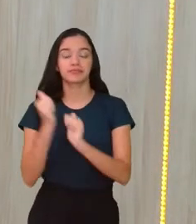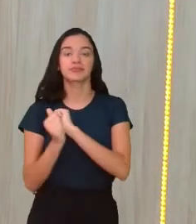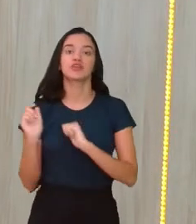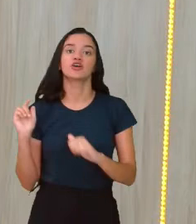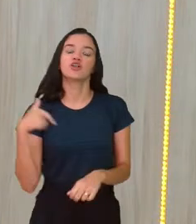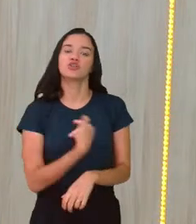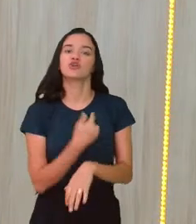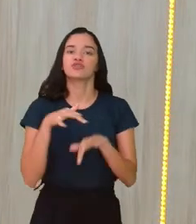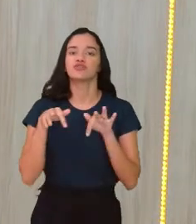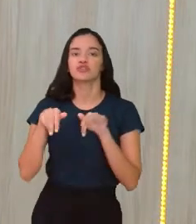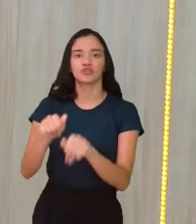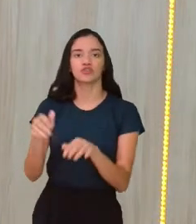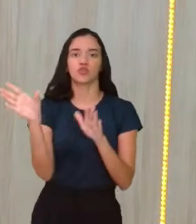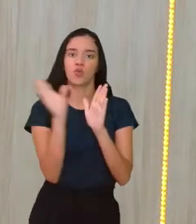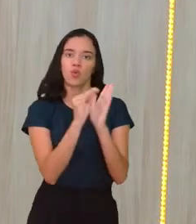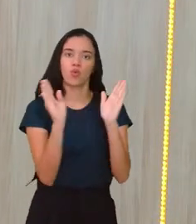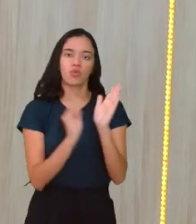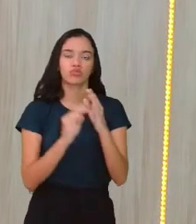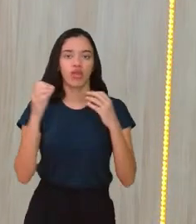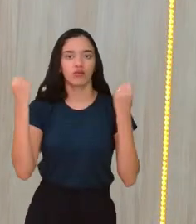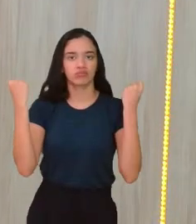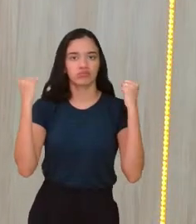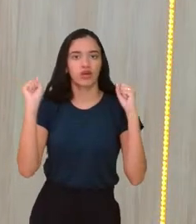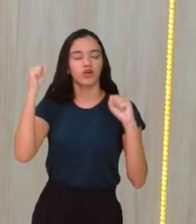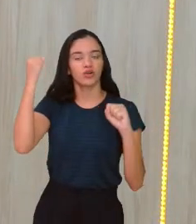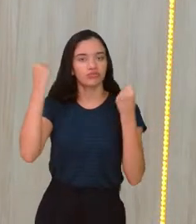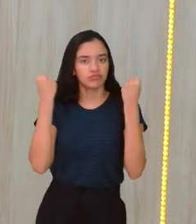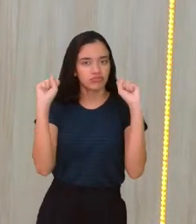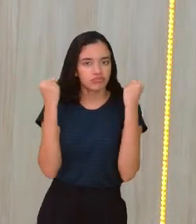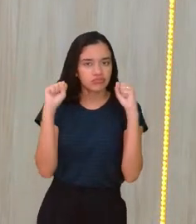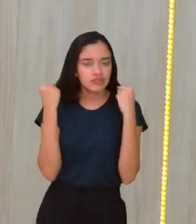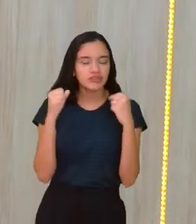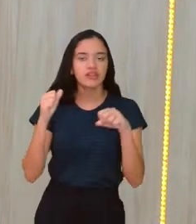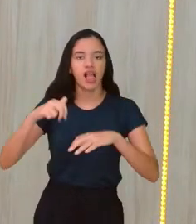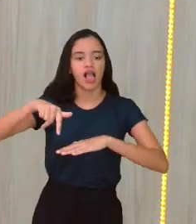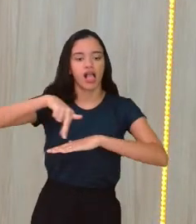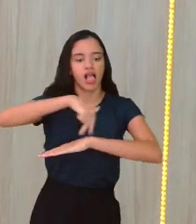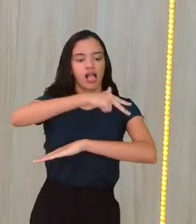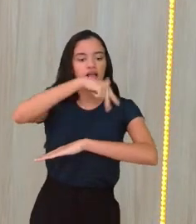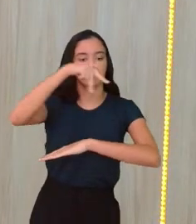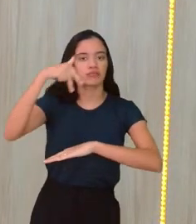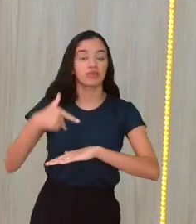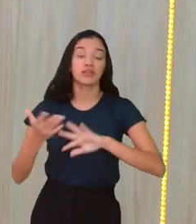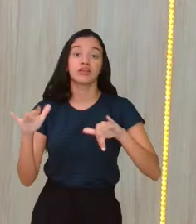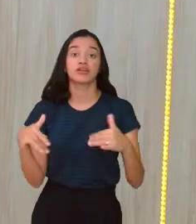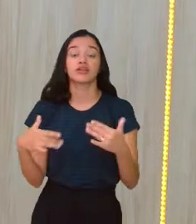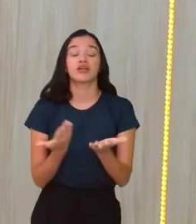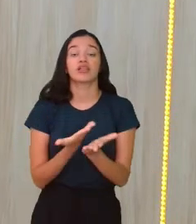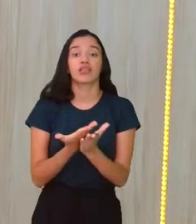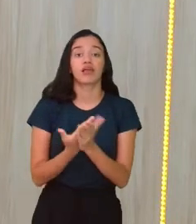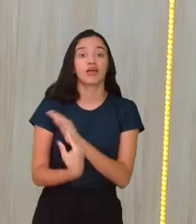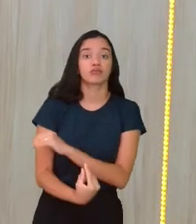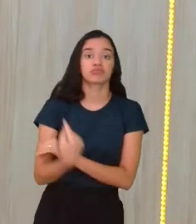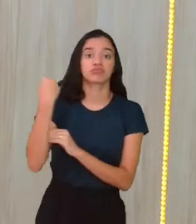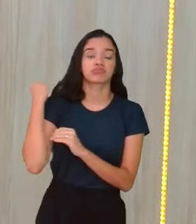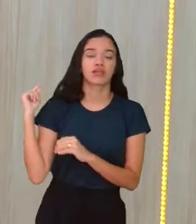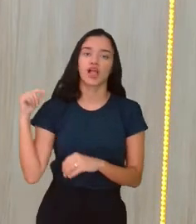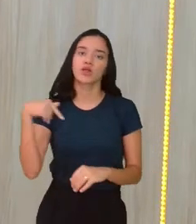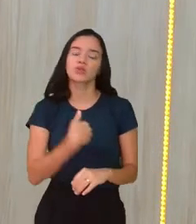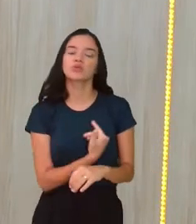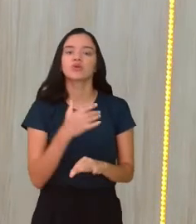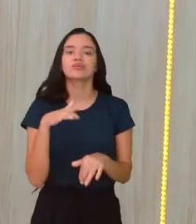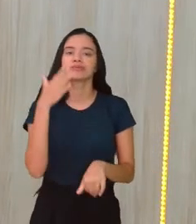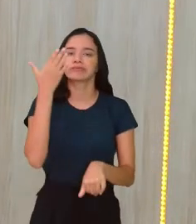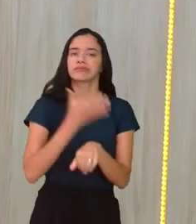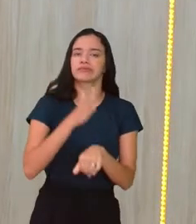finalizamos o conteúdo de ginástica, inclusive na última aula de ginástica, nós fizemos partes